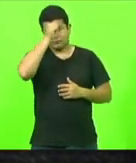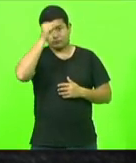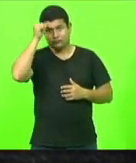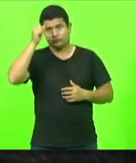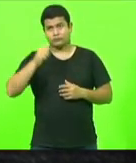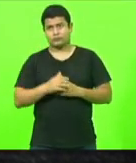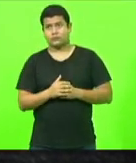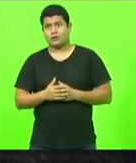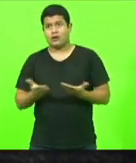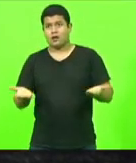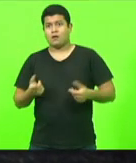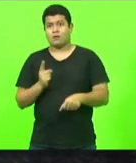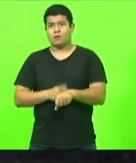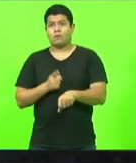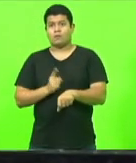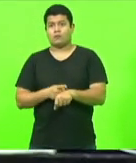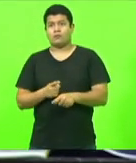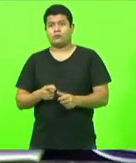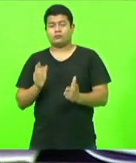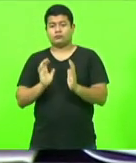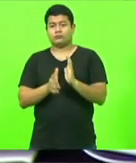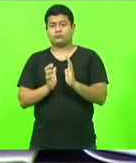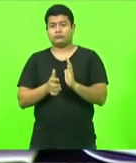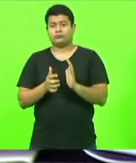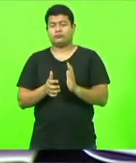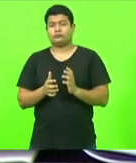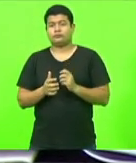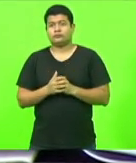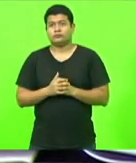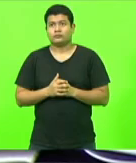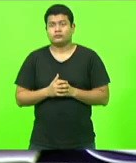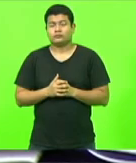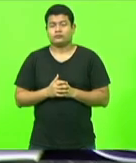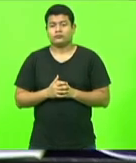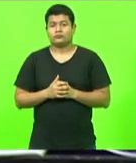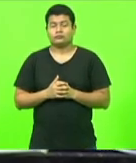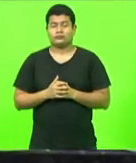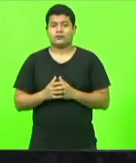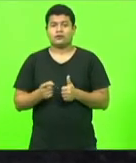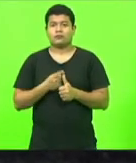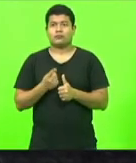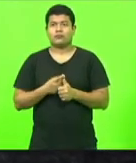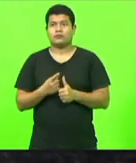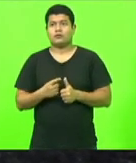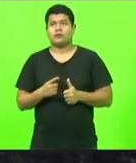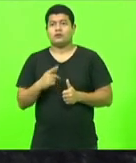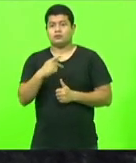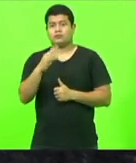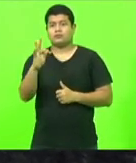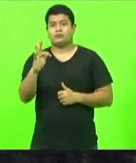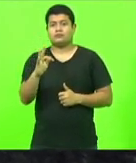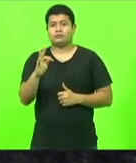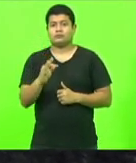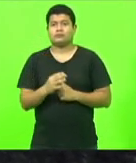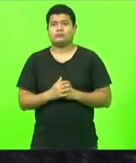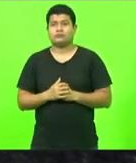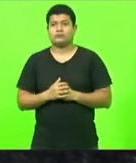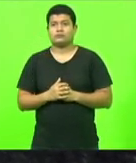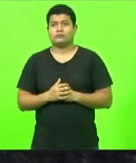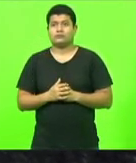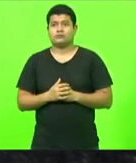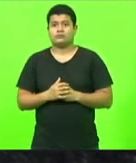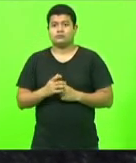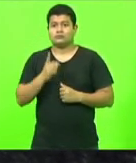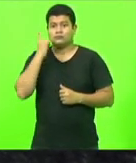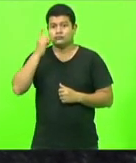entrando no horário dos partidos políticos, o primeiro horário é do Partido dos Trabalhadores. Deputada Luciane